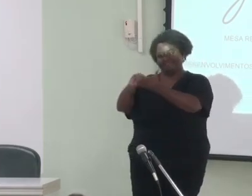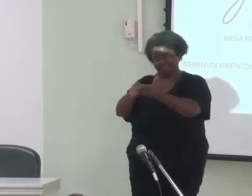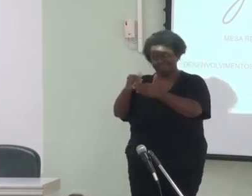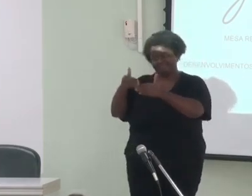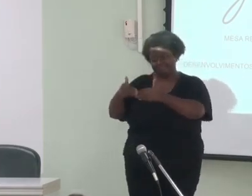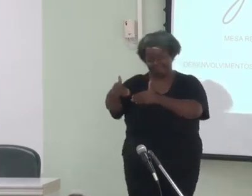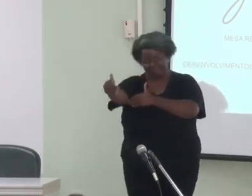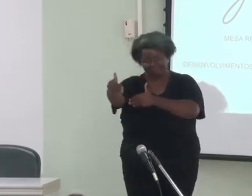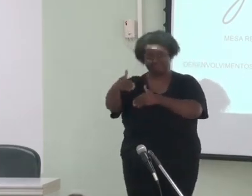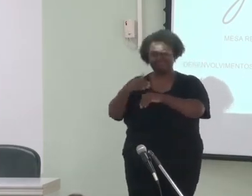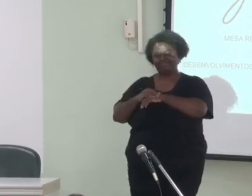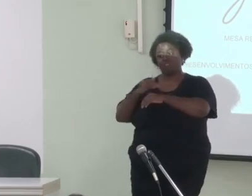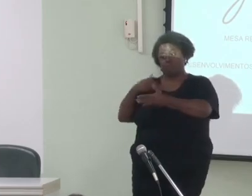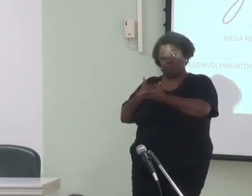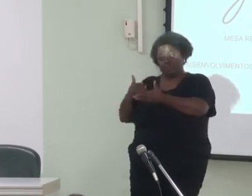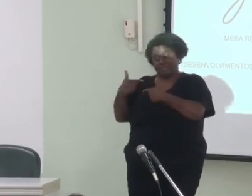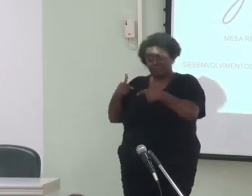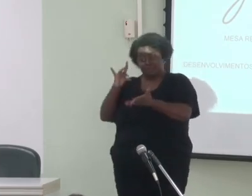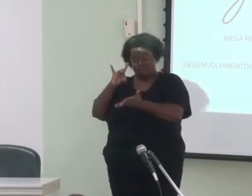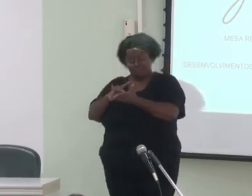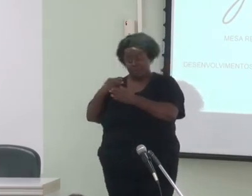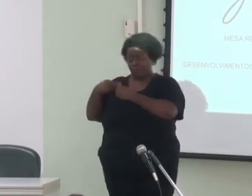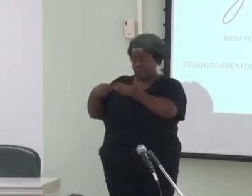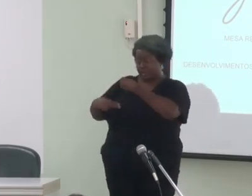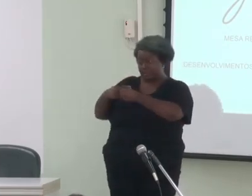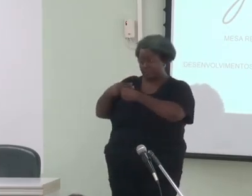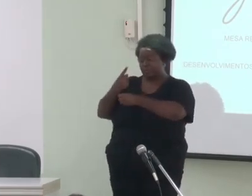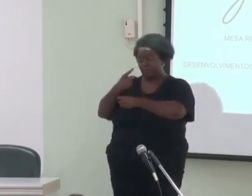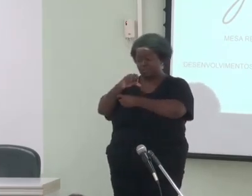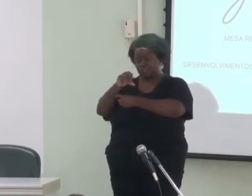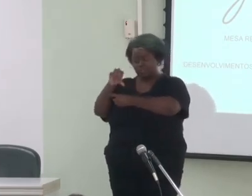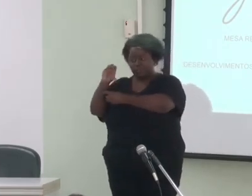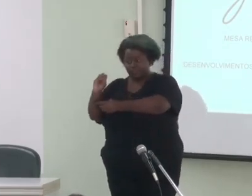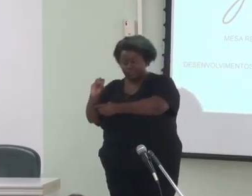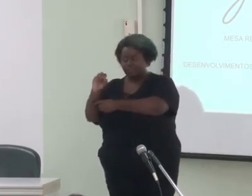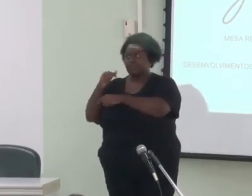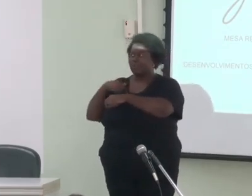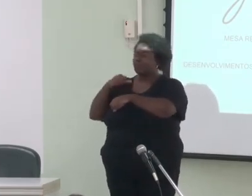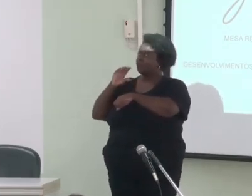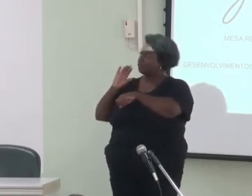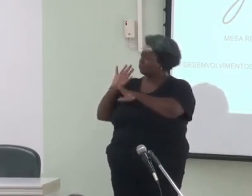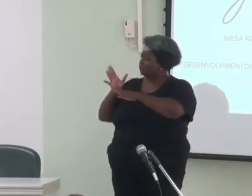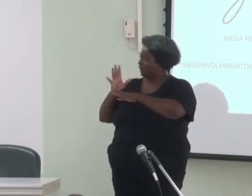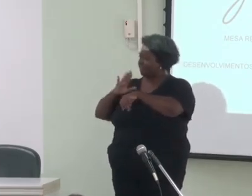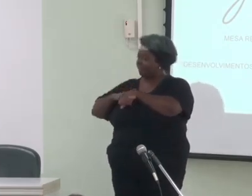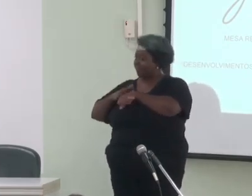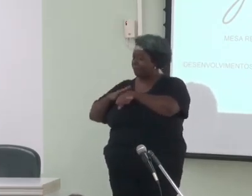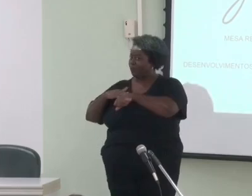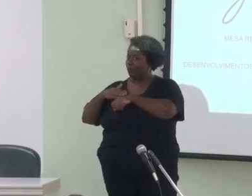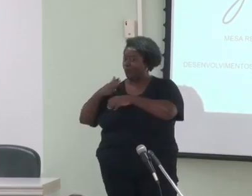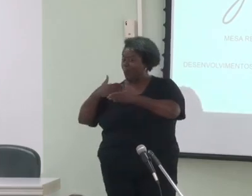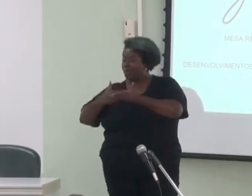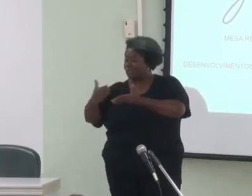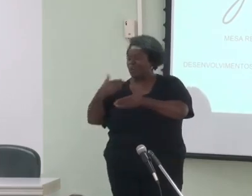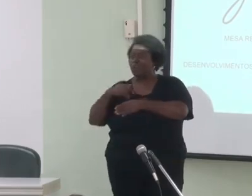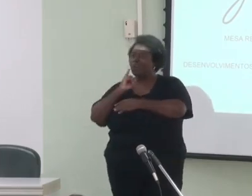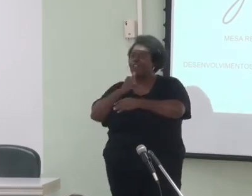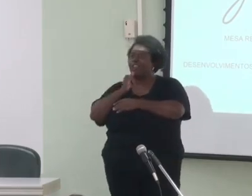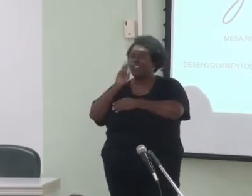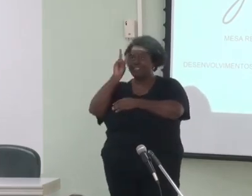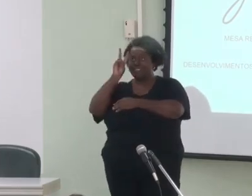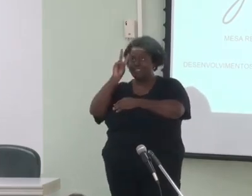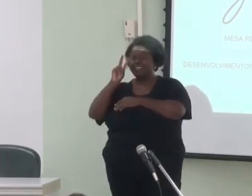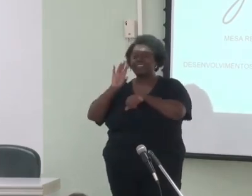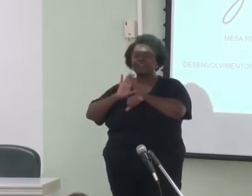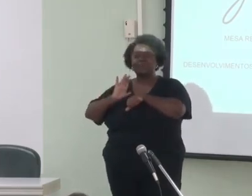1990 foi o ano em eu comecei a trabalhar na Unesp, em que eu fazia um curso de... Já está contando o meu tempo, eu estou contando a história. Fazia um curso sobre